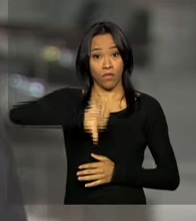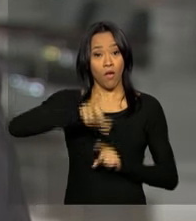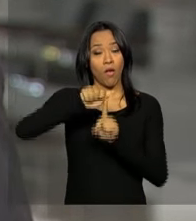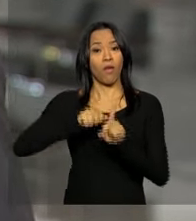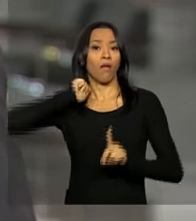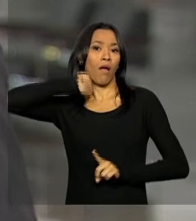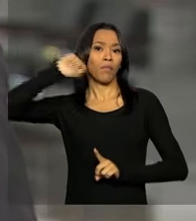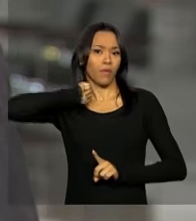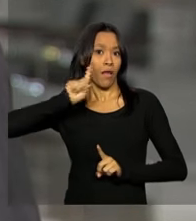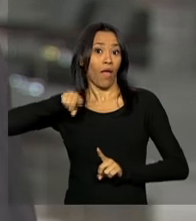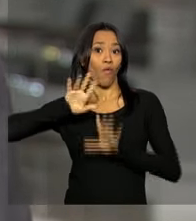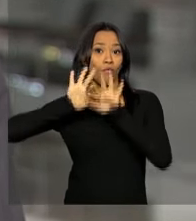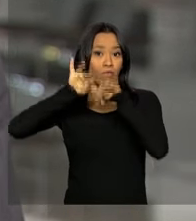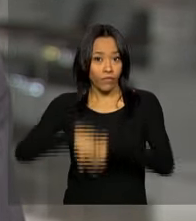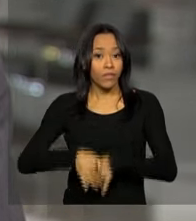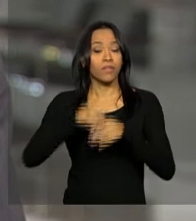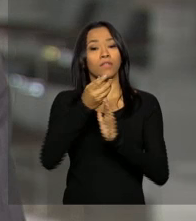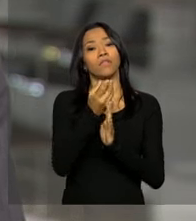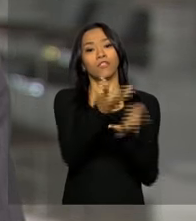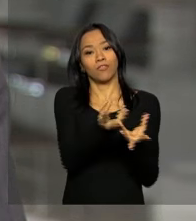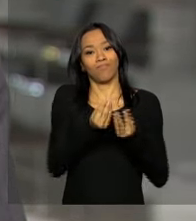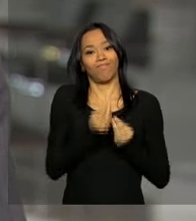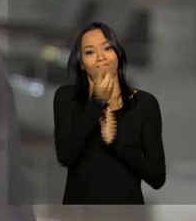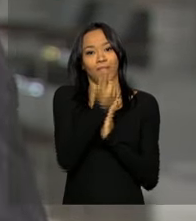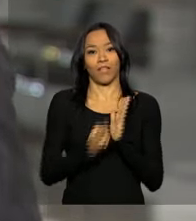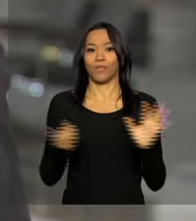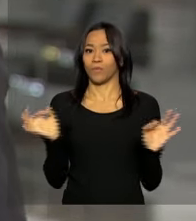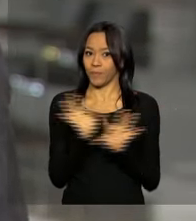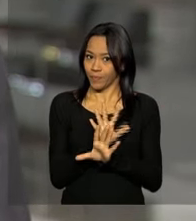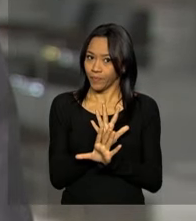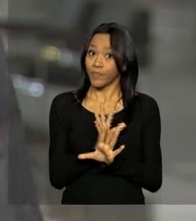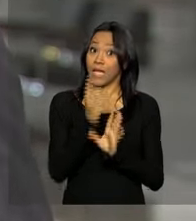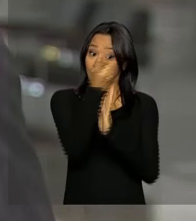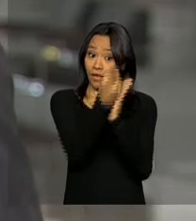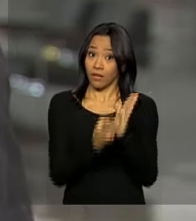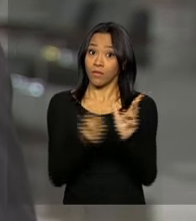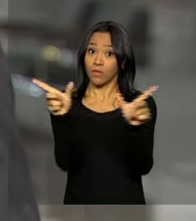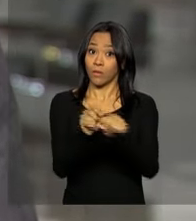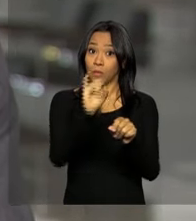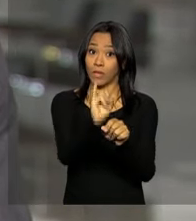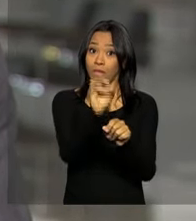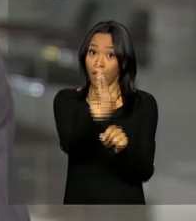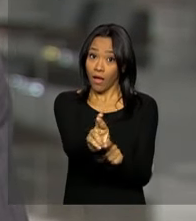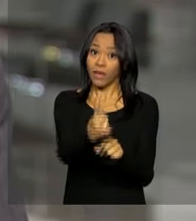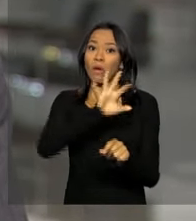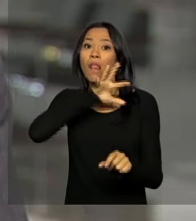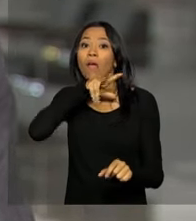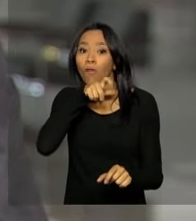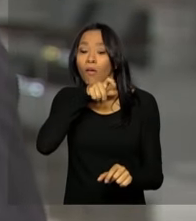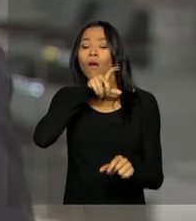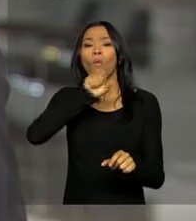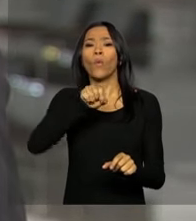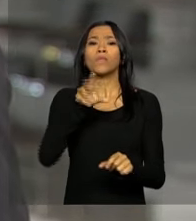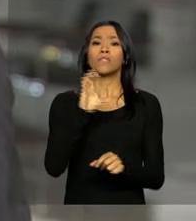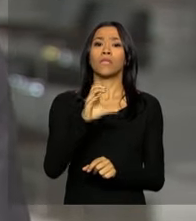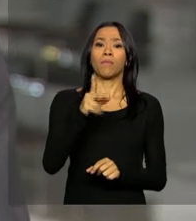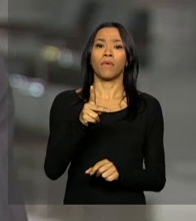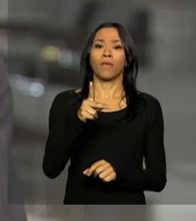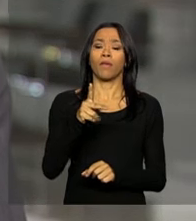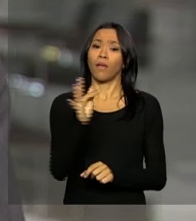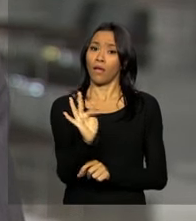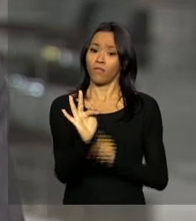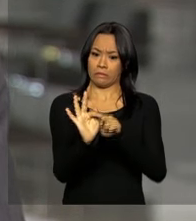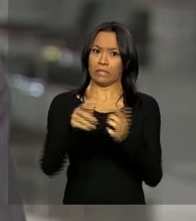para a entrega das declarações. E esse ano, a declaração do Imposto de Renda traz uma novidade. O CPF passa a ser